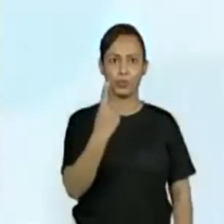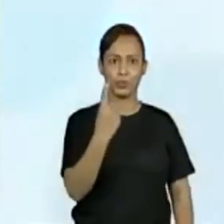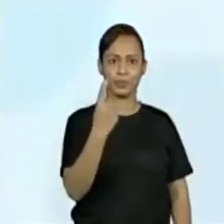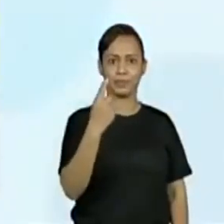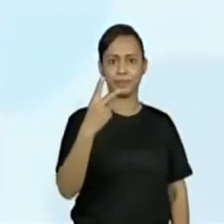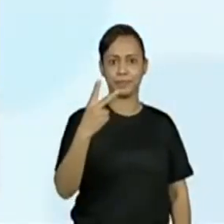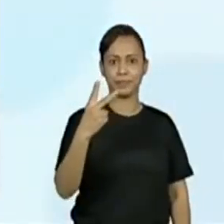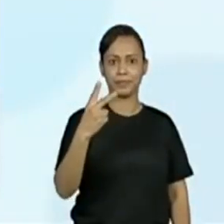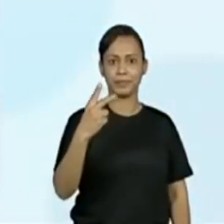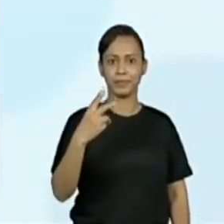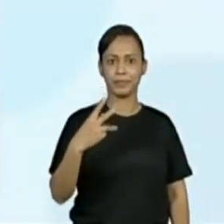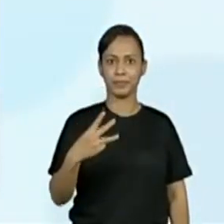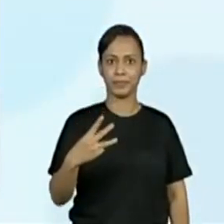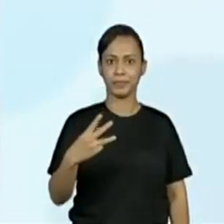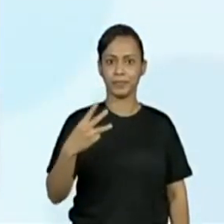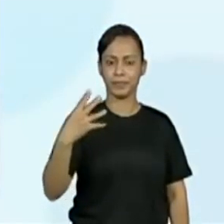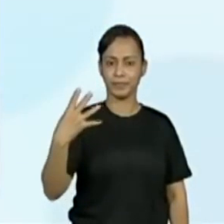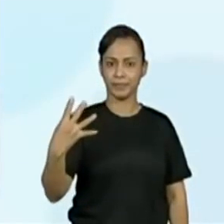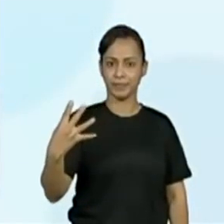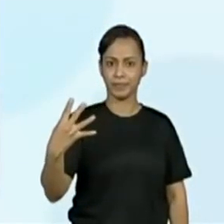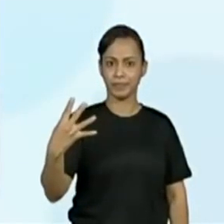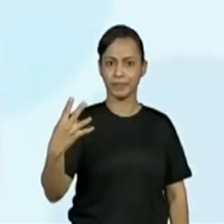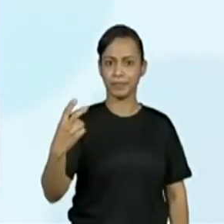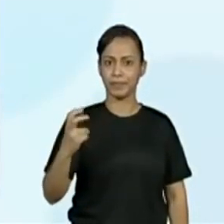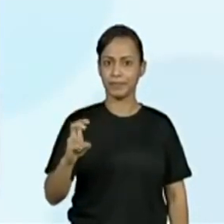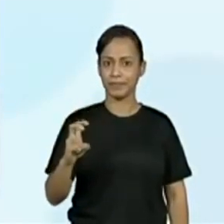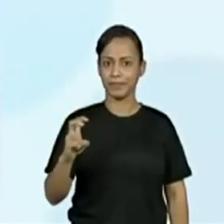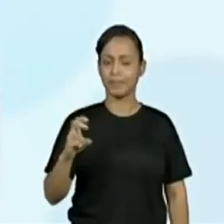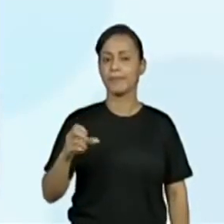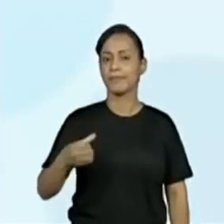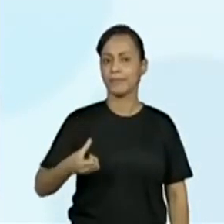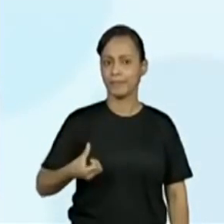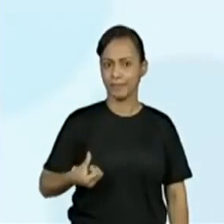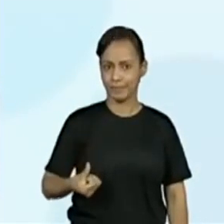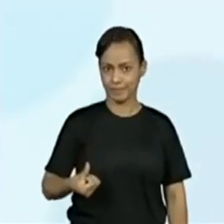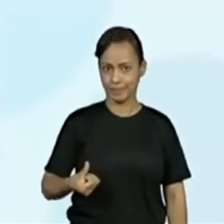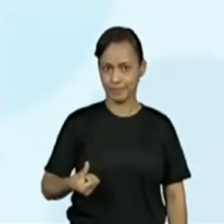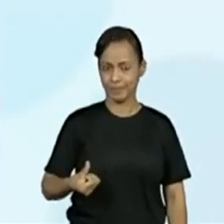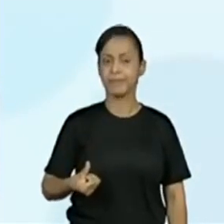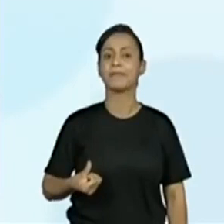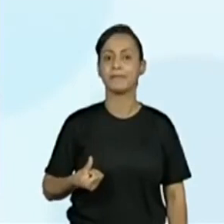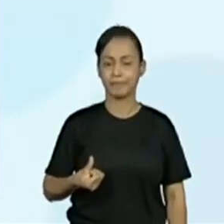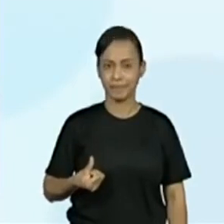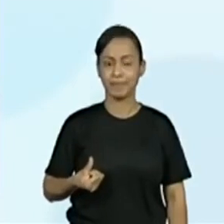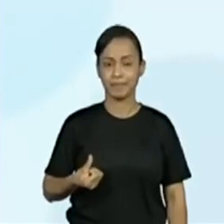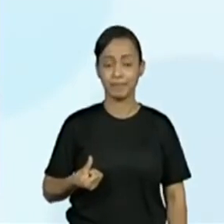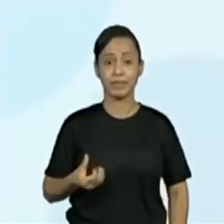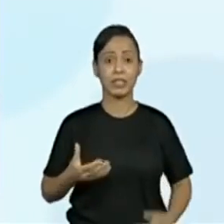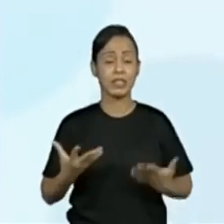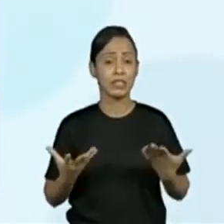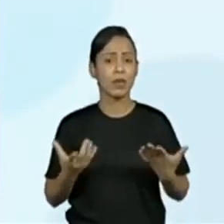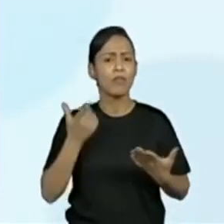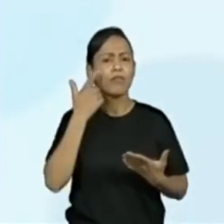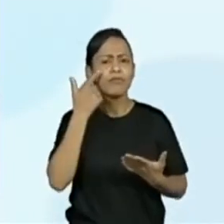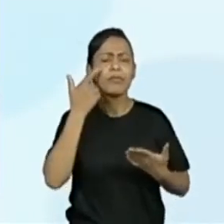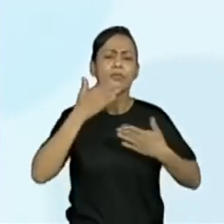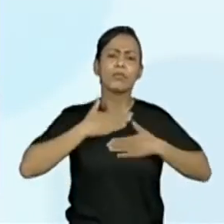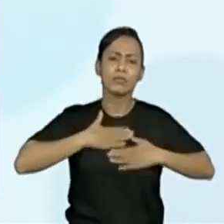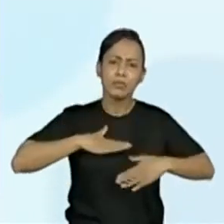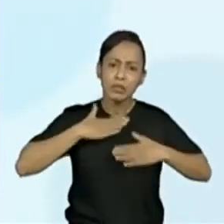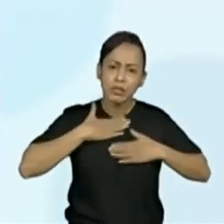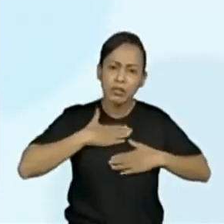três, quatro, cinco e o seis. Observa direitinho.